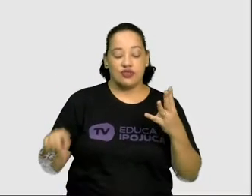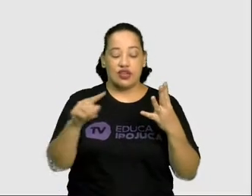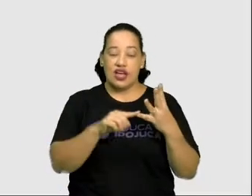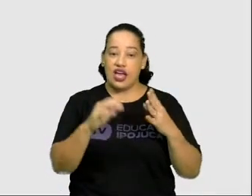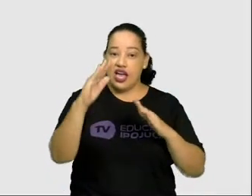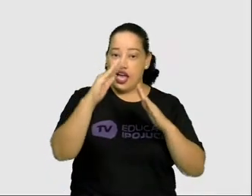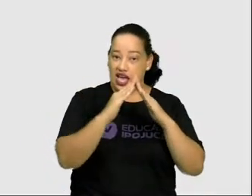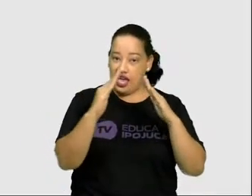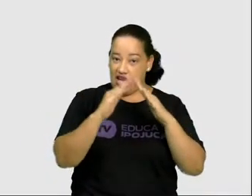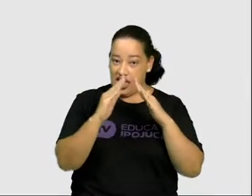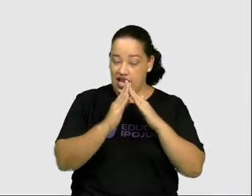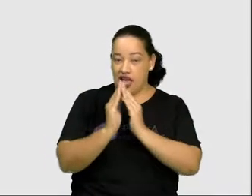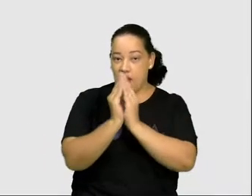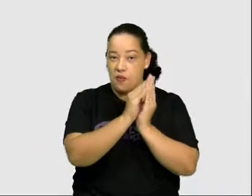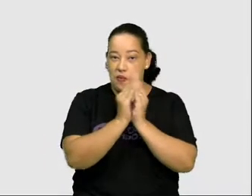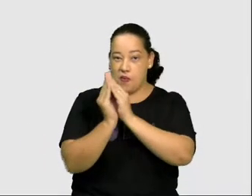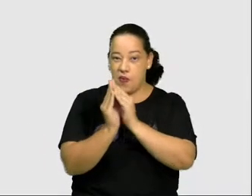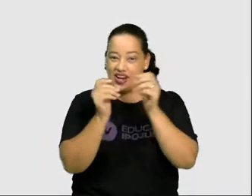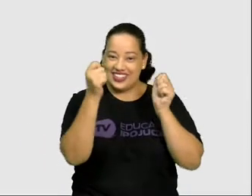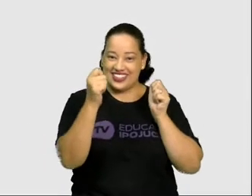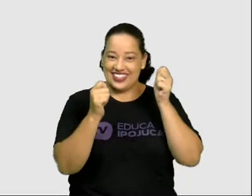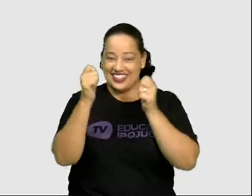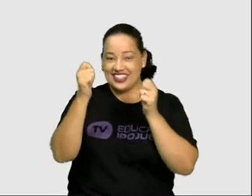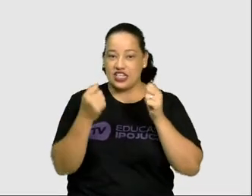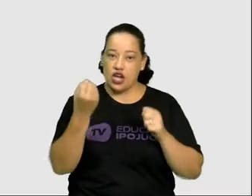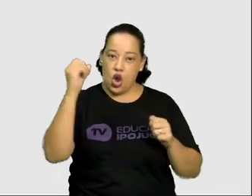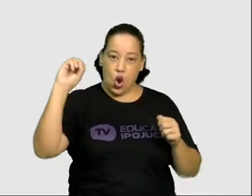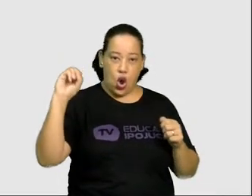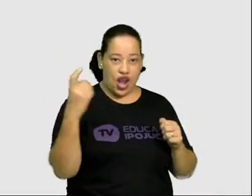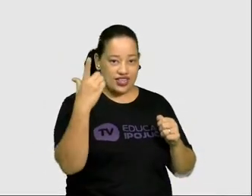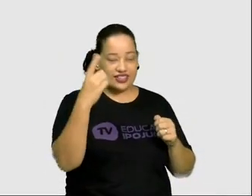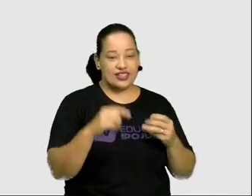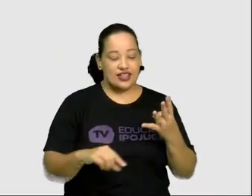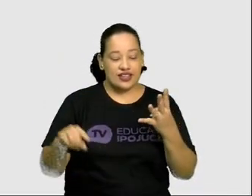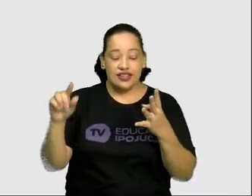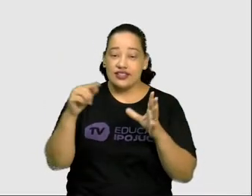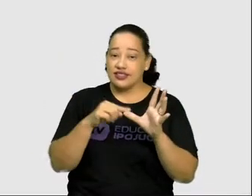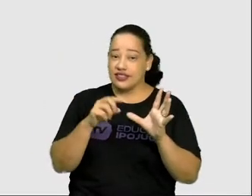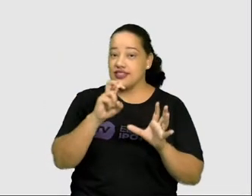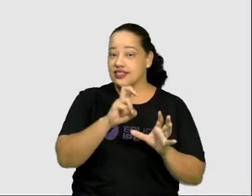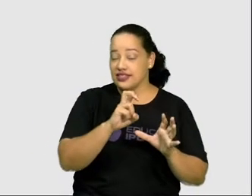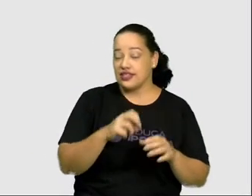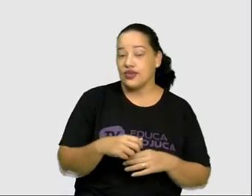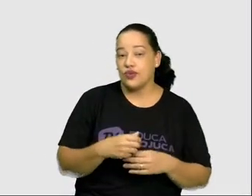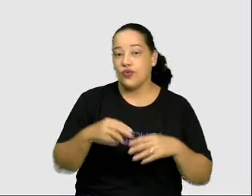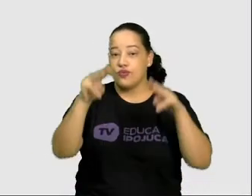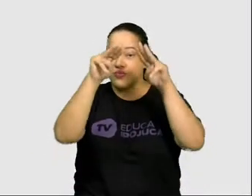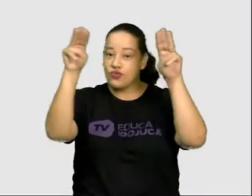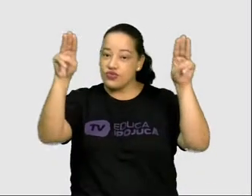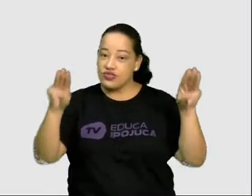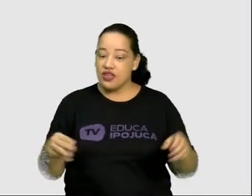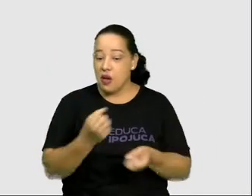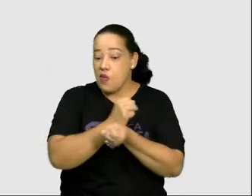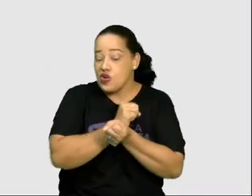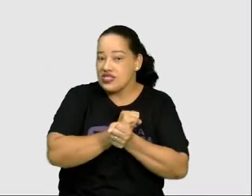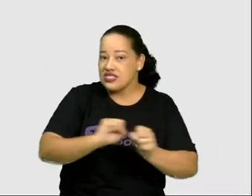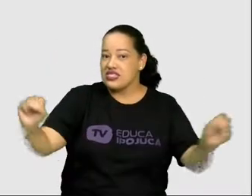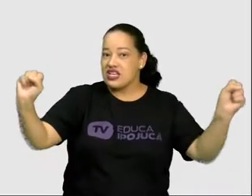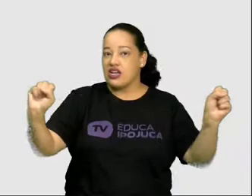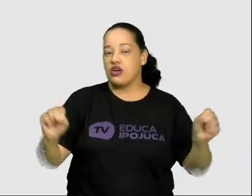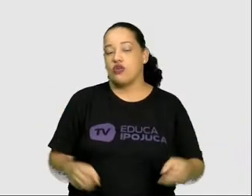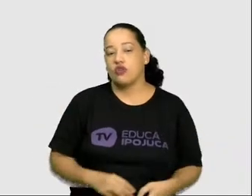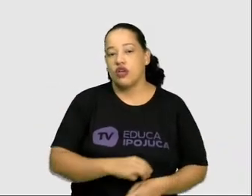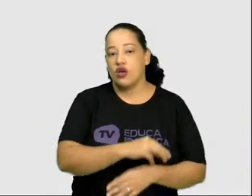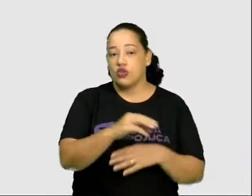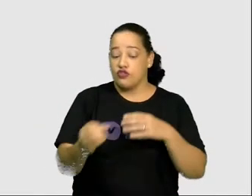Olinda, Museu da Cidade do Recife, Museu da Abolição, Fundação Gilberto